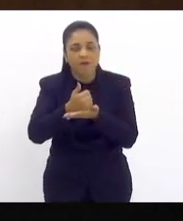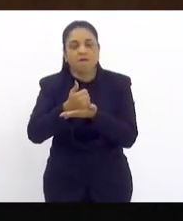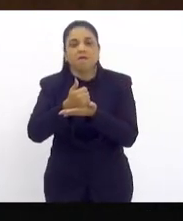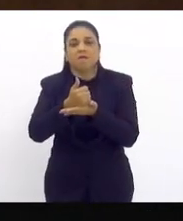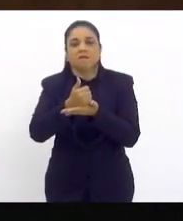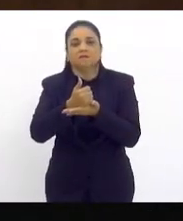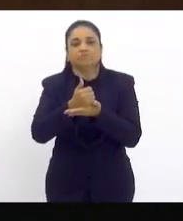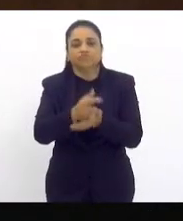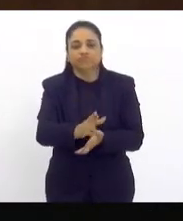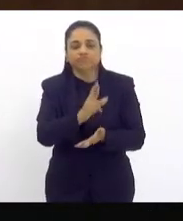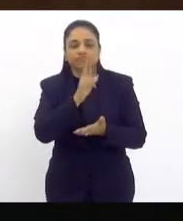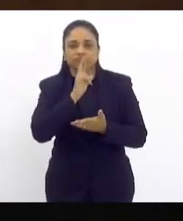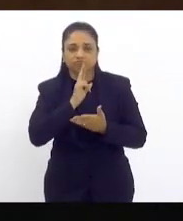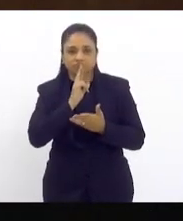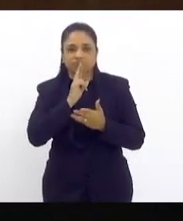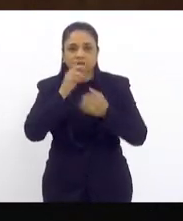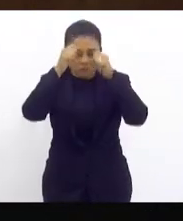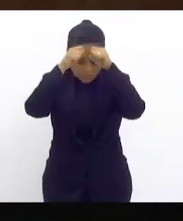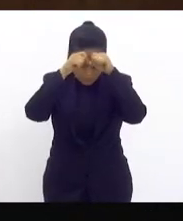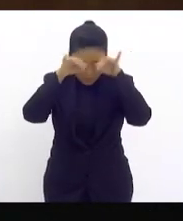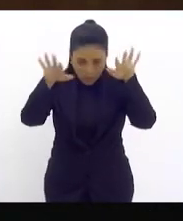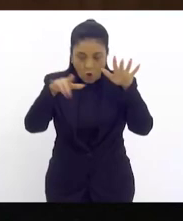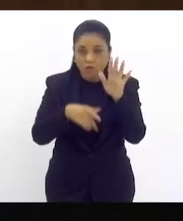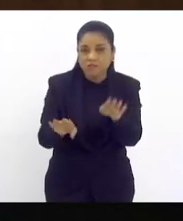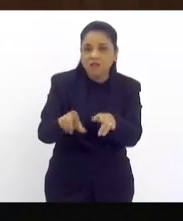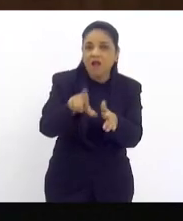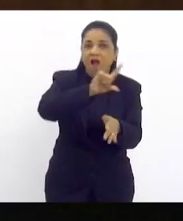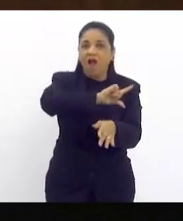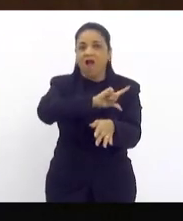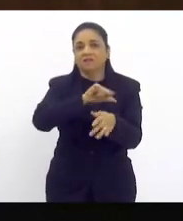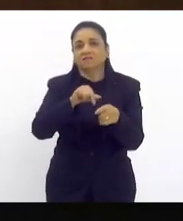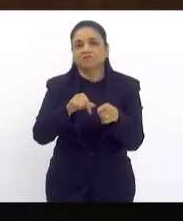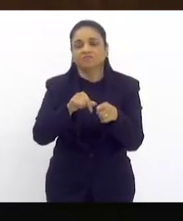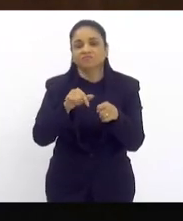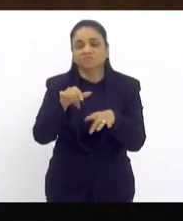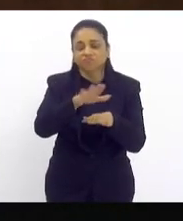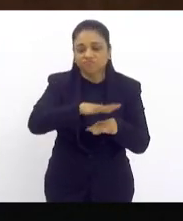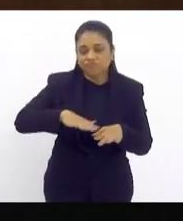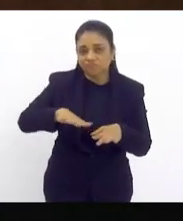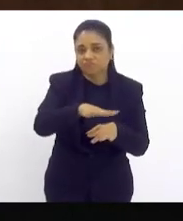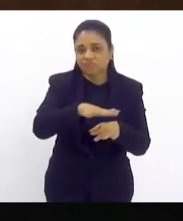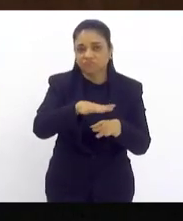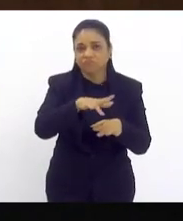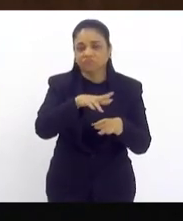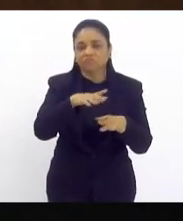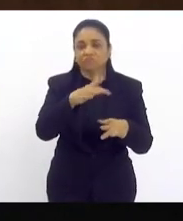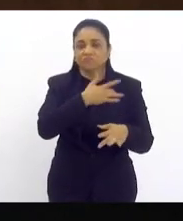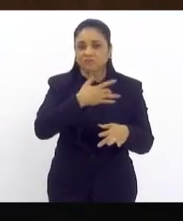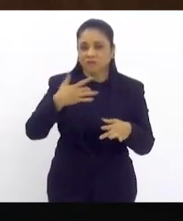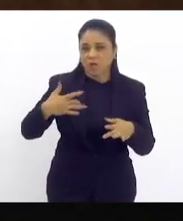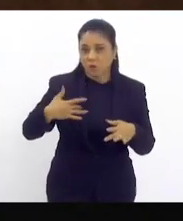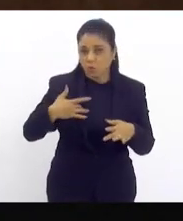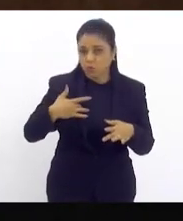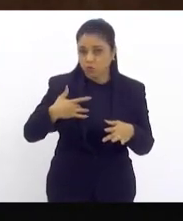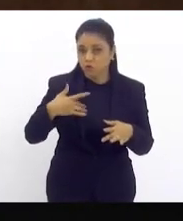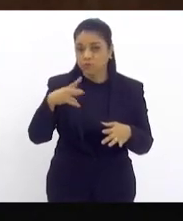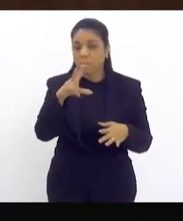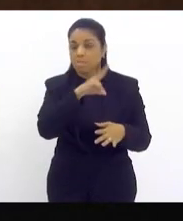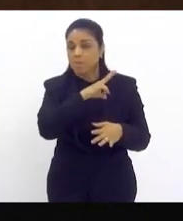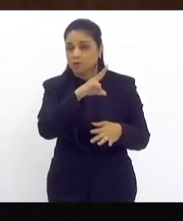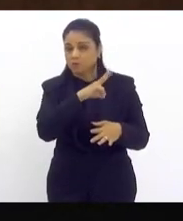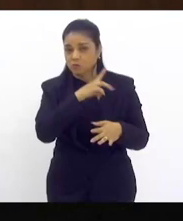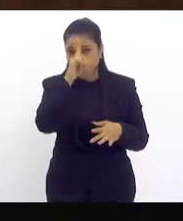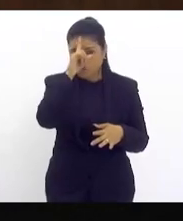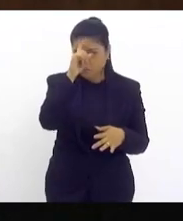precoces do autismo durante atendimentos em unidades de saúde públicas e privadas